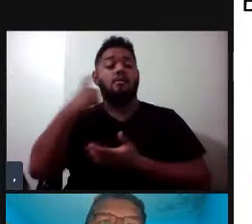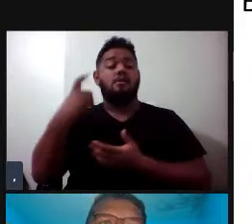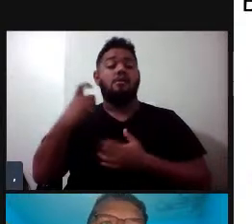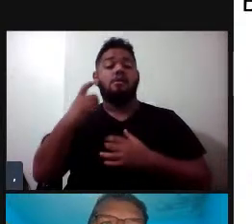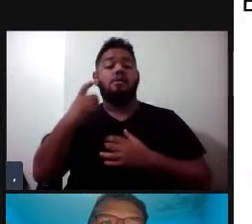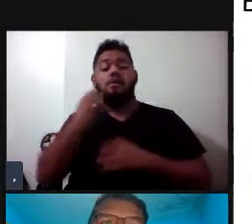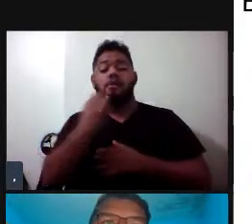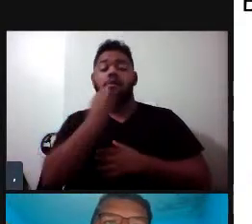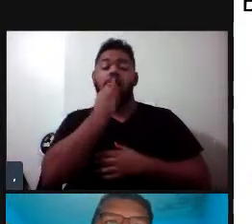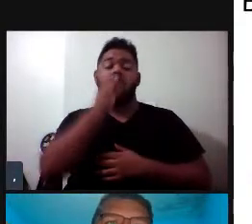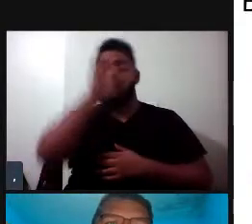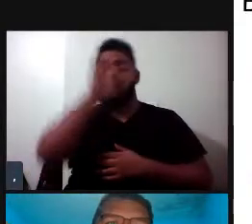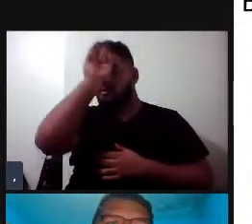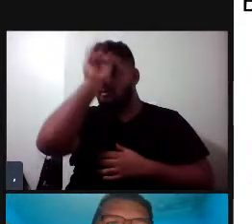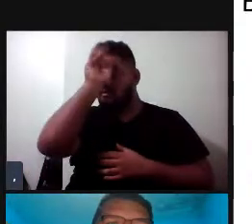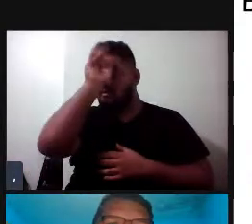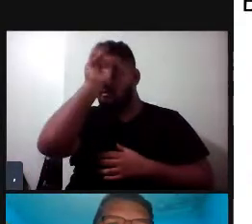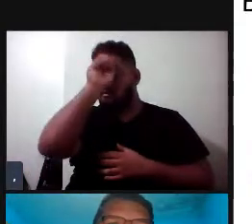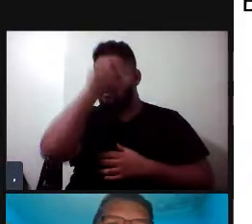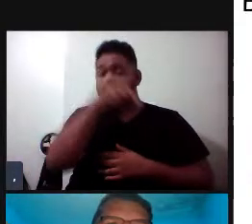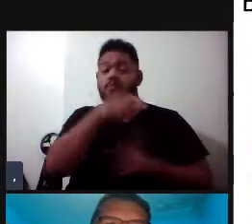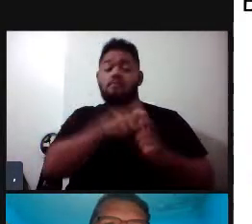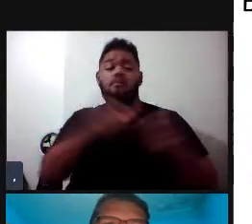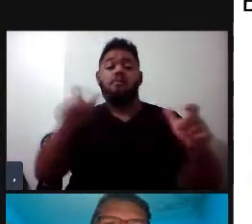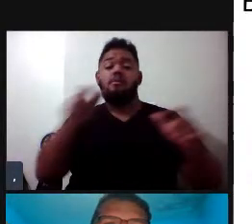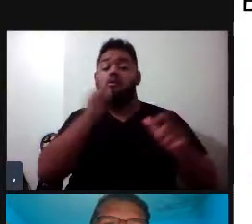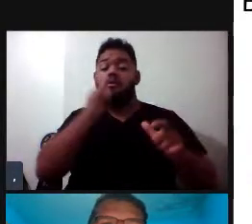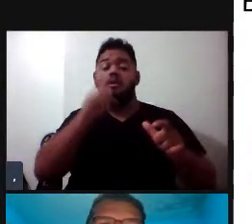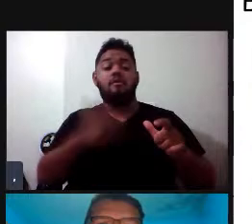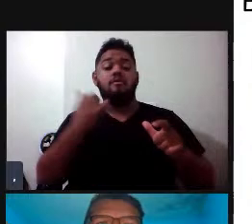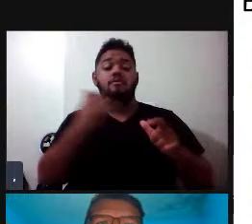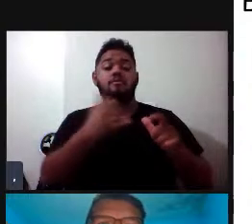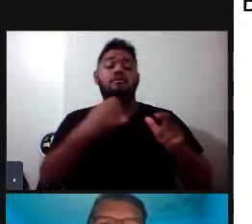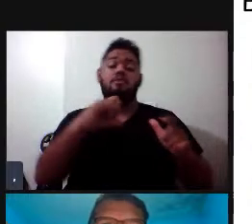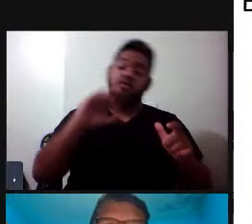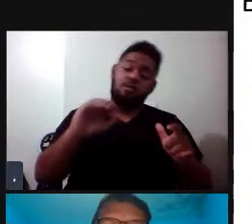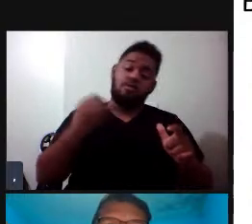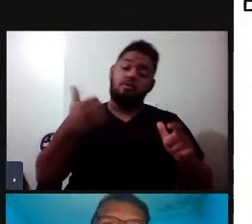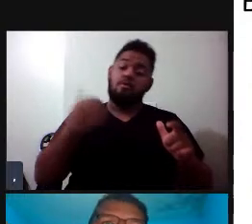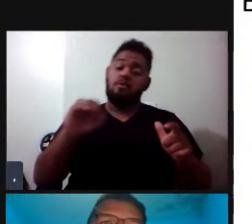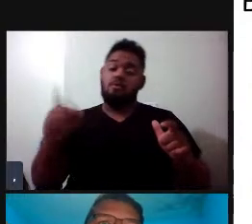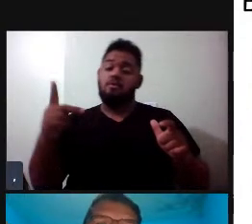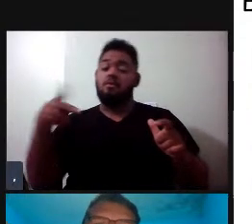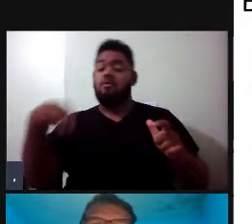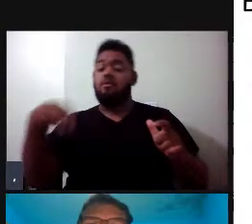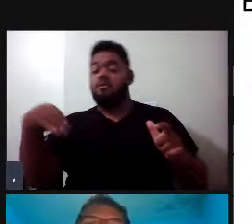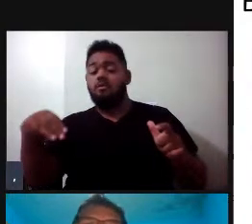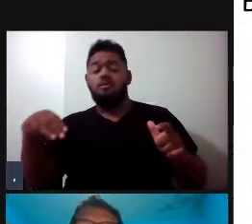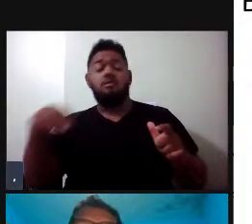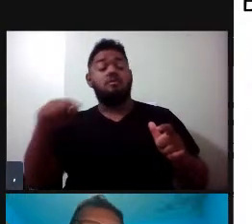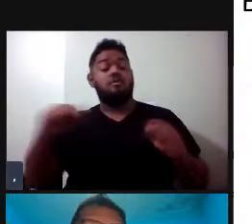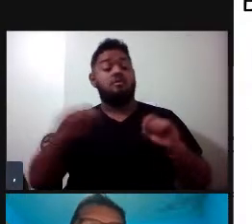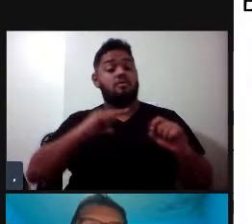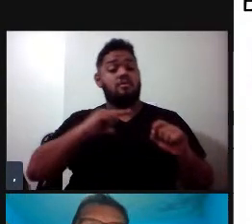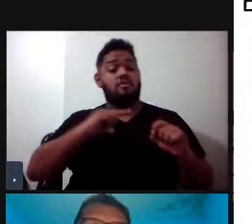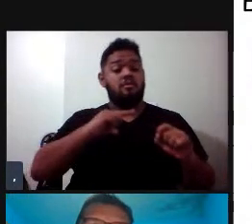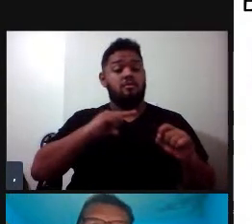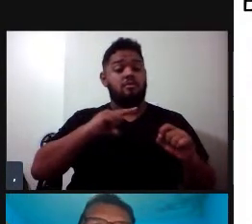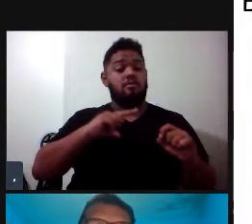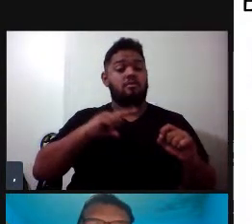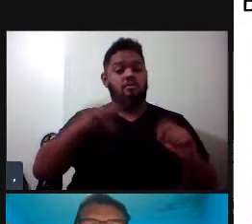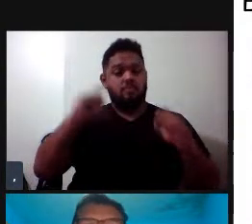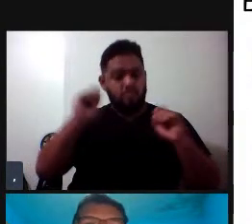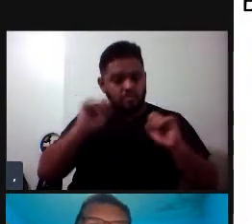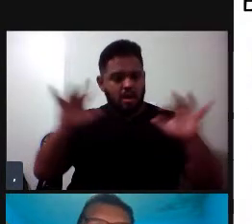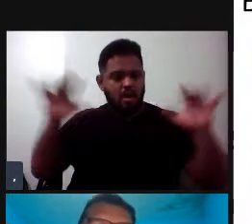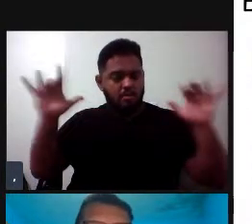né? Nos botos, a maior parte da energia está concentrada aqui entre 90 e 100 kHz, que é onde ele vai receber os ecos mais fortes,